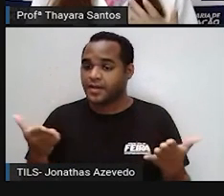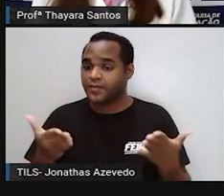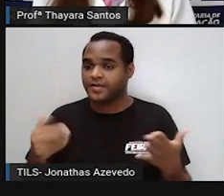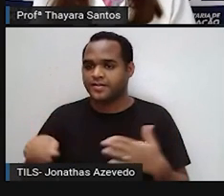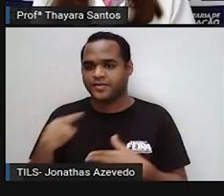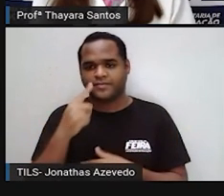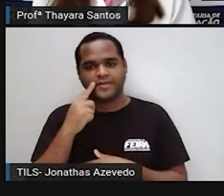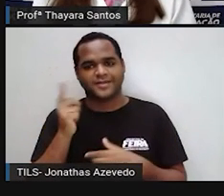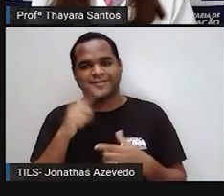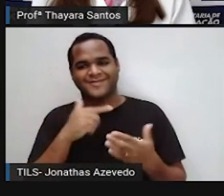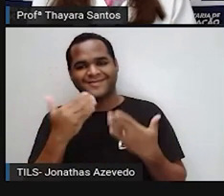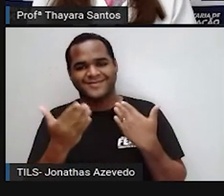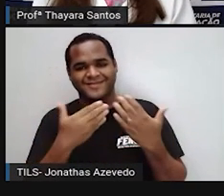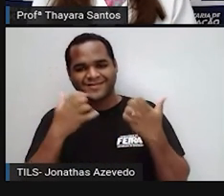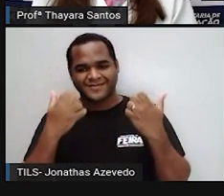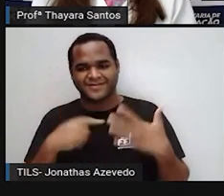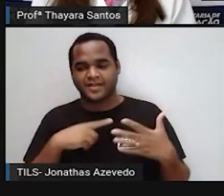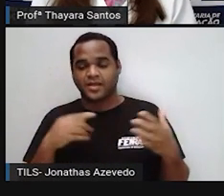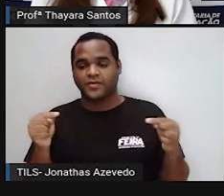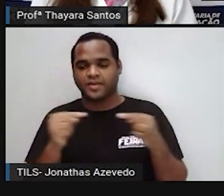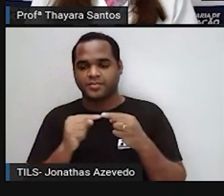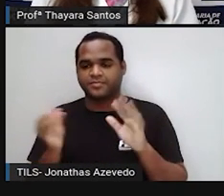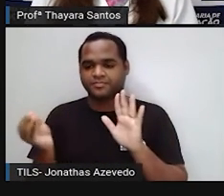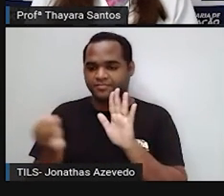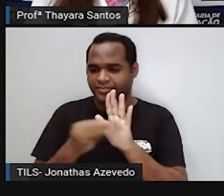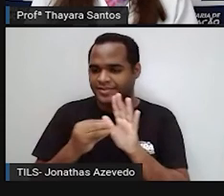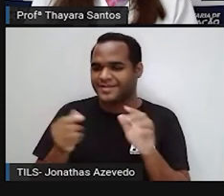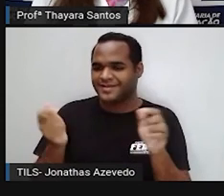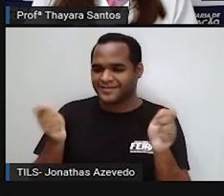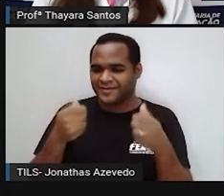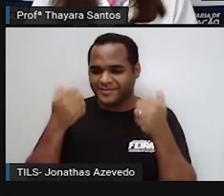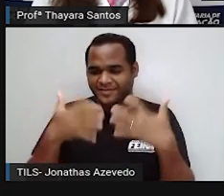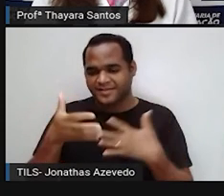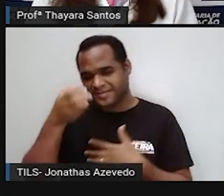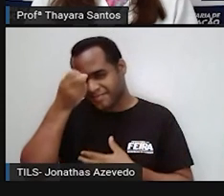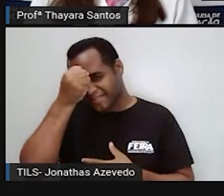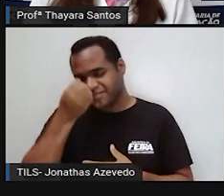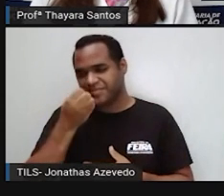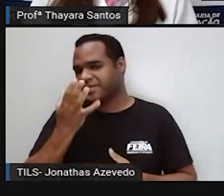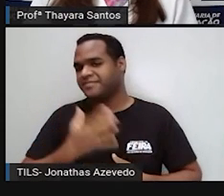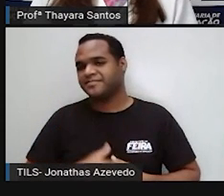de tudo que a gente começou aqui, agora é só colocar em prática tudo que a gente já aprendeu.